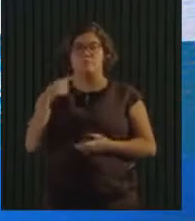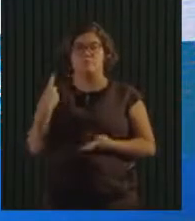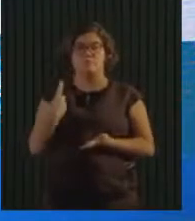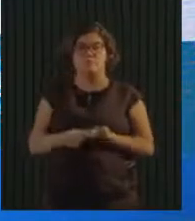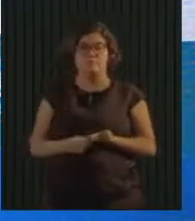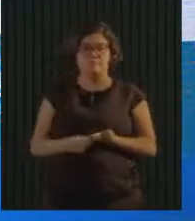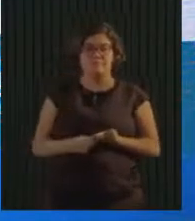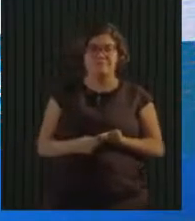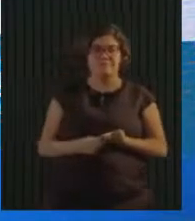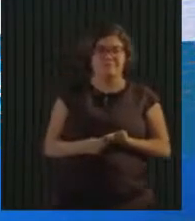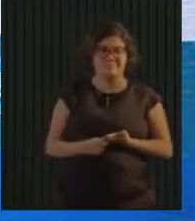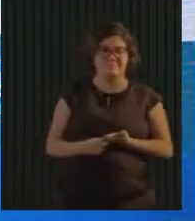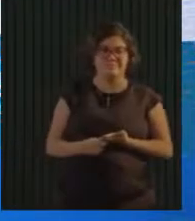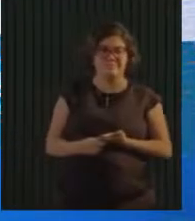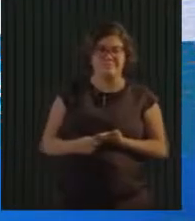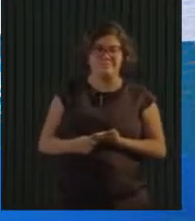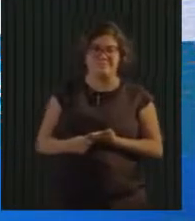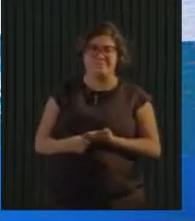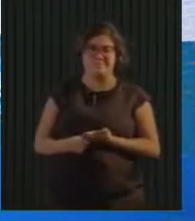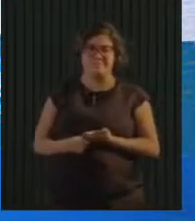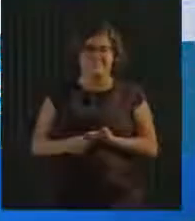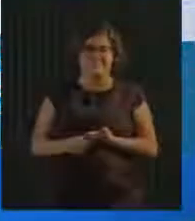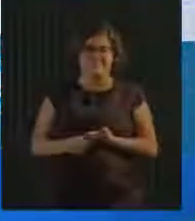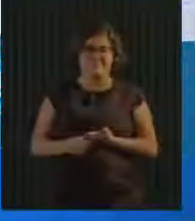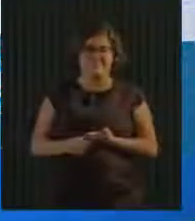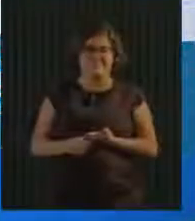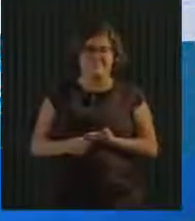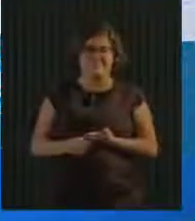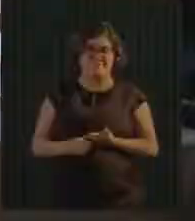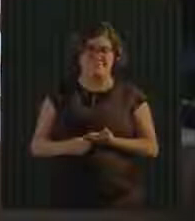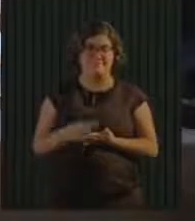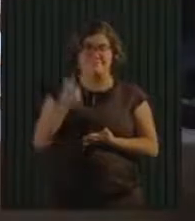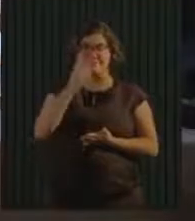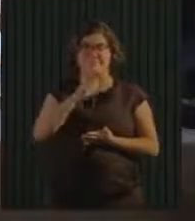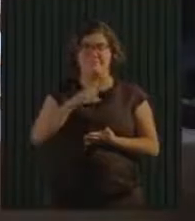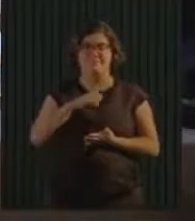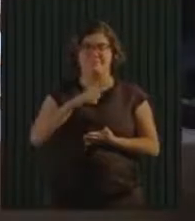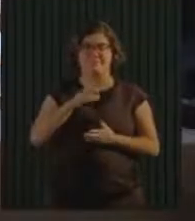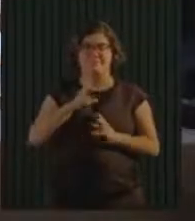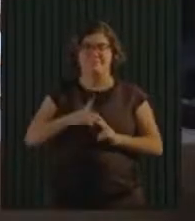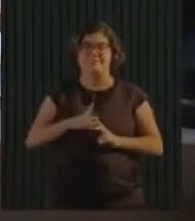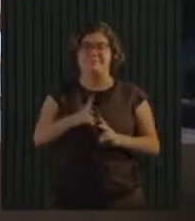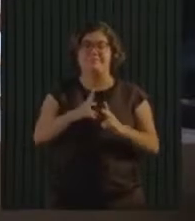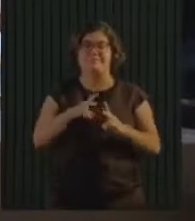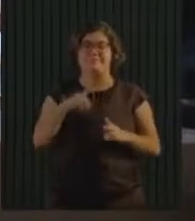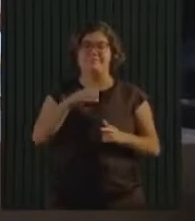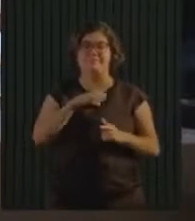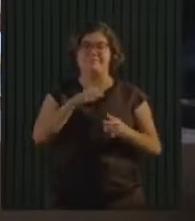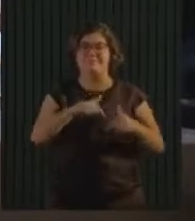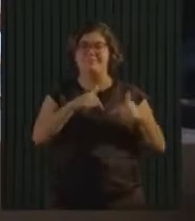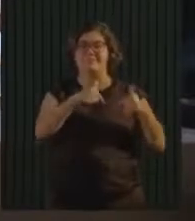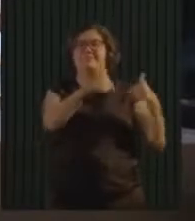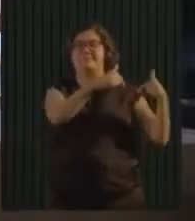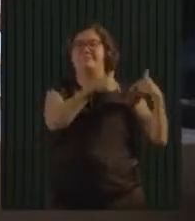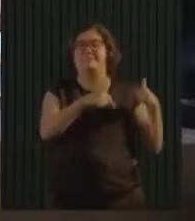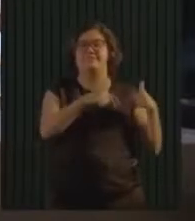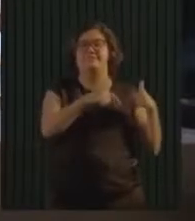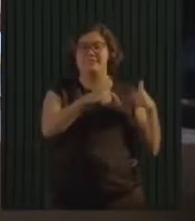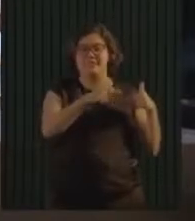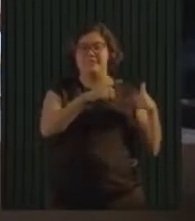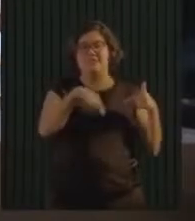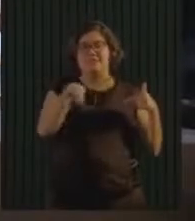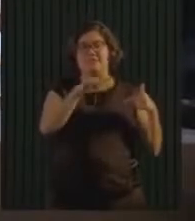hoje nós viemos aqui participar desse congresso e mostrar o andamento de todas essas iniciativas